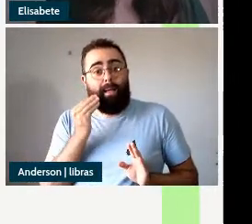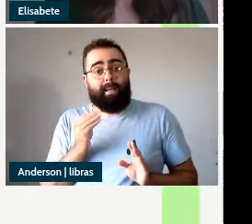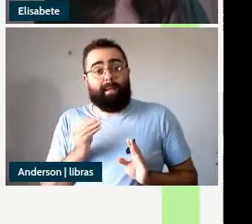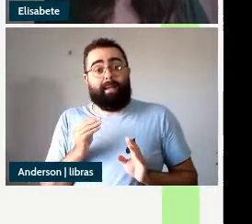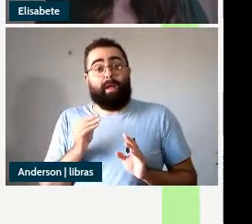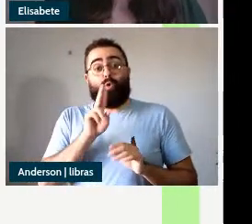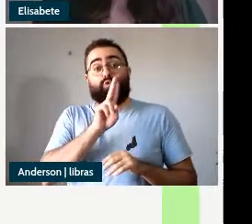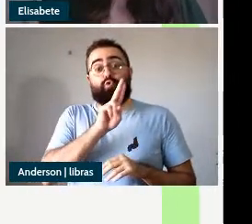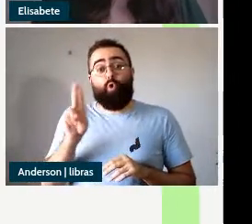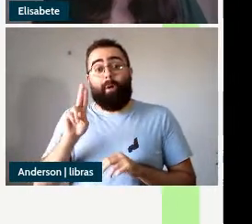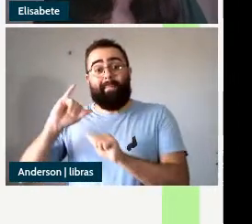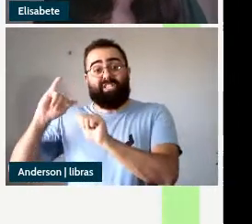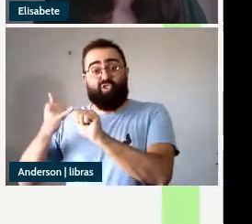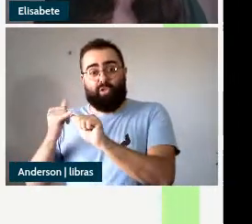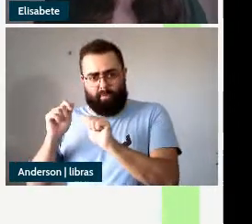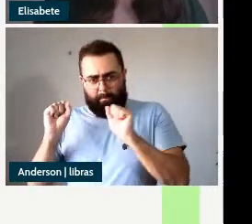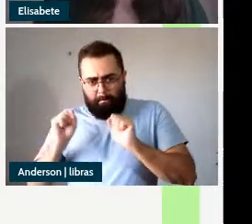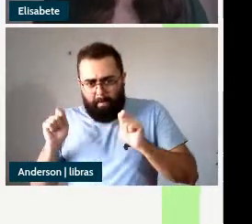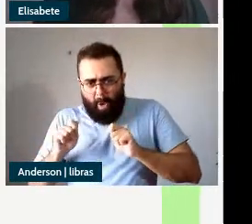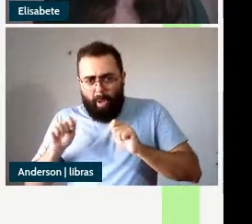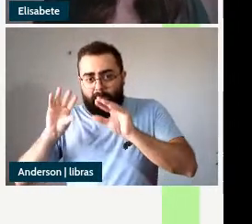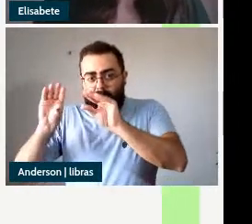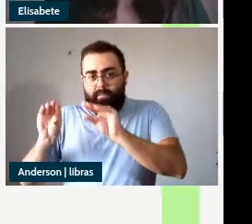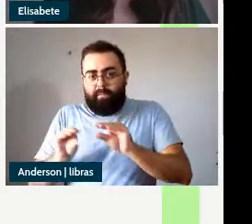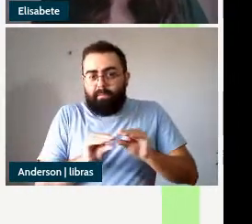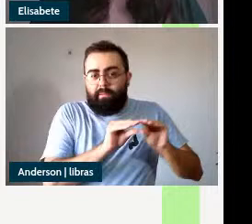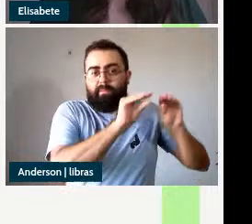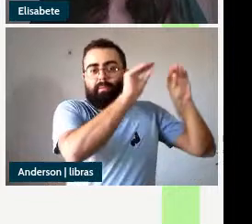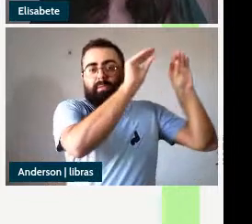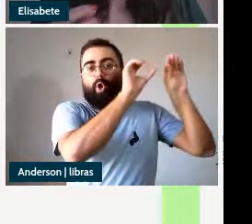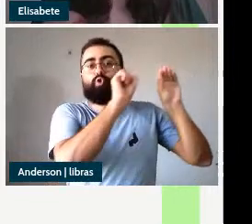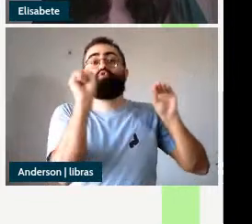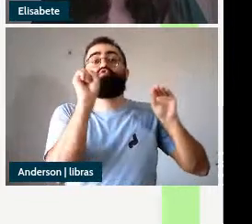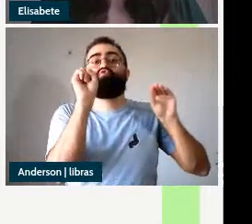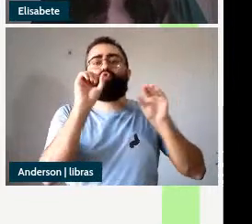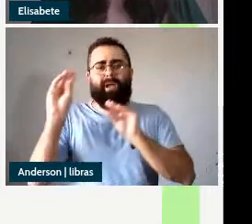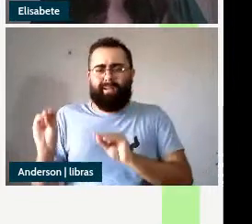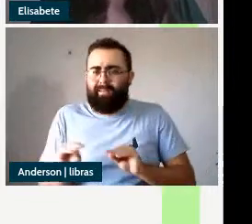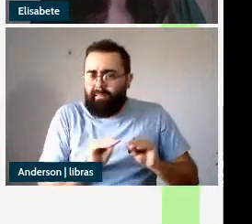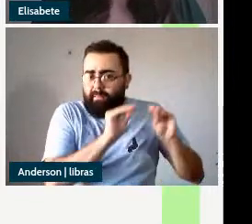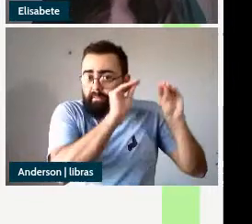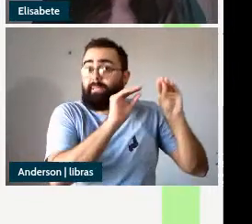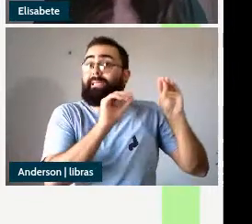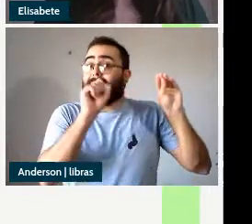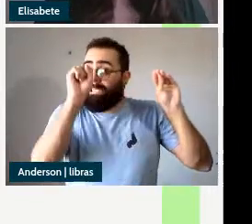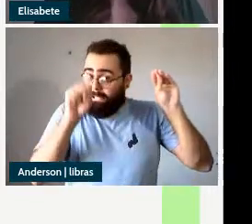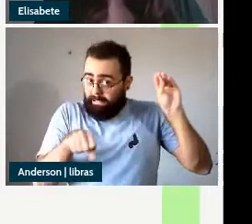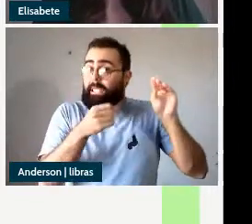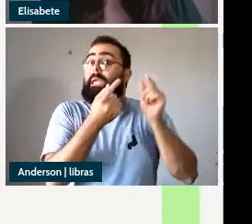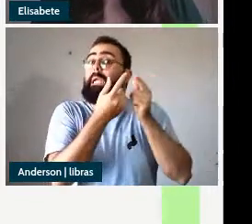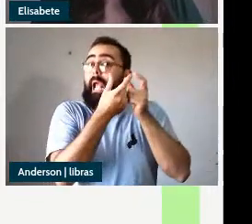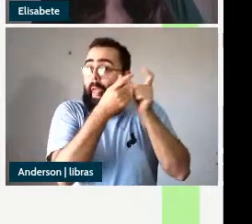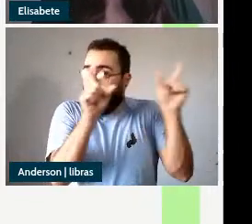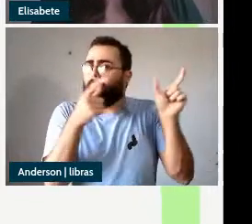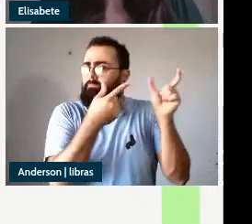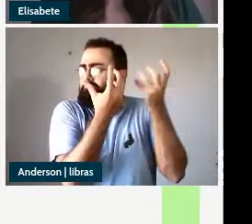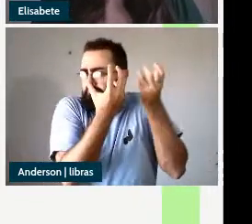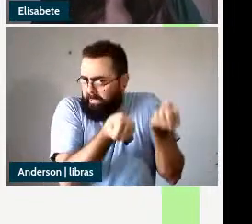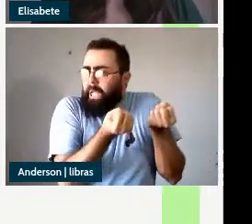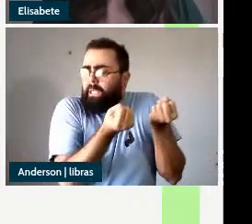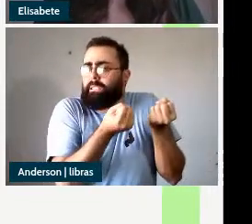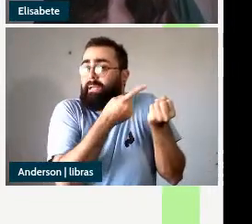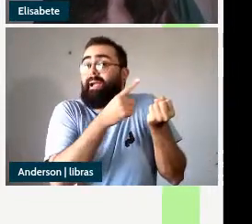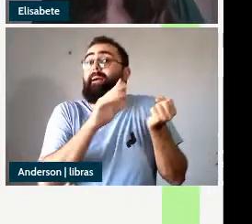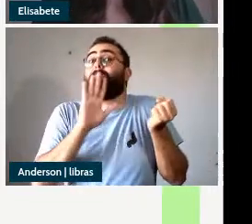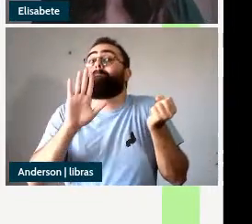a posição de sujeito da passiva ela resulta em uma frase gramatical quando a gente está tratando da leitura atributiva